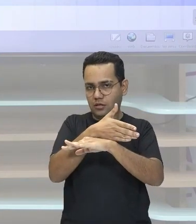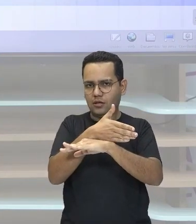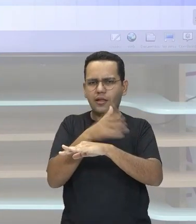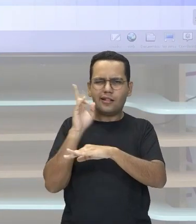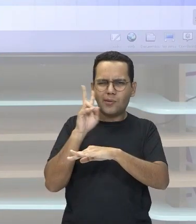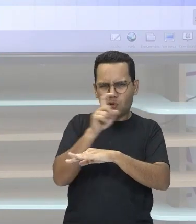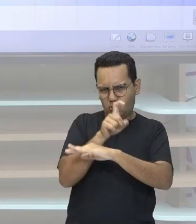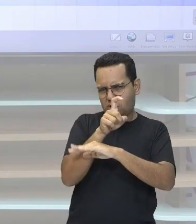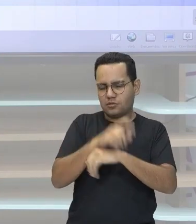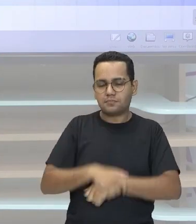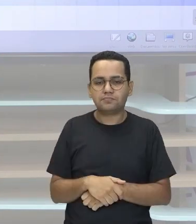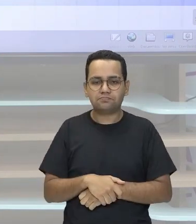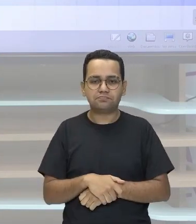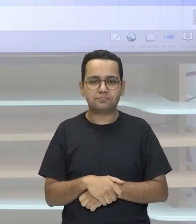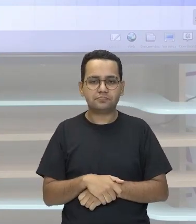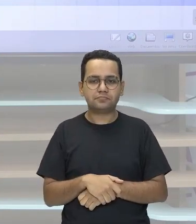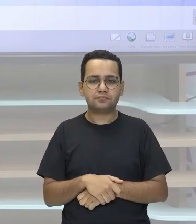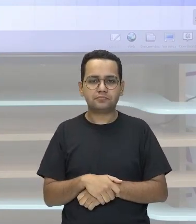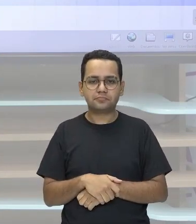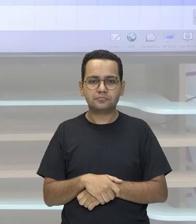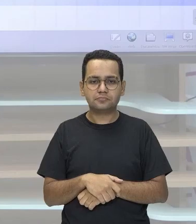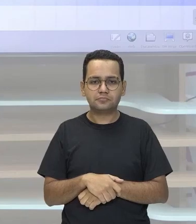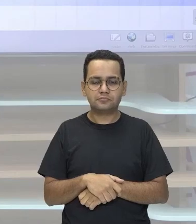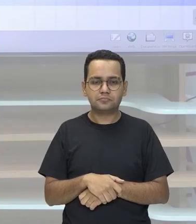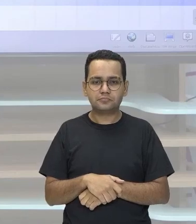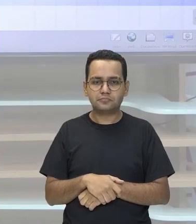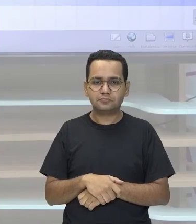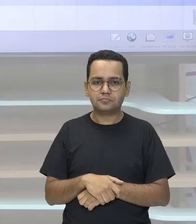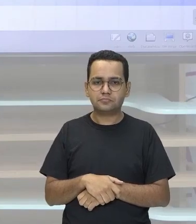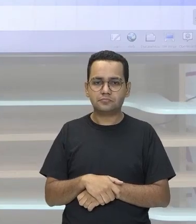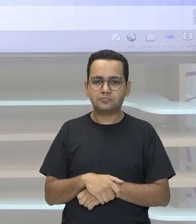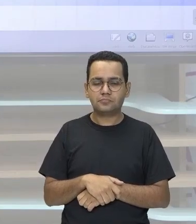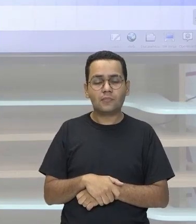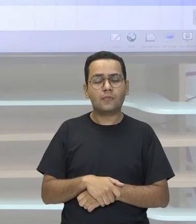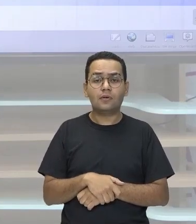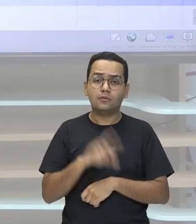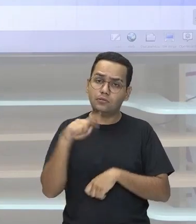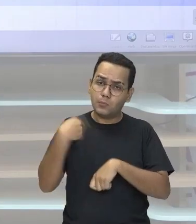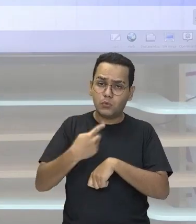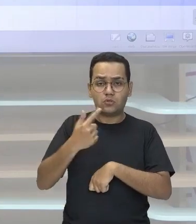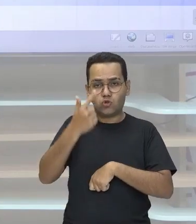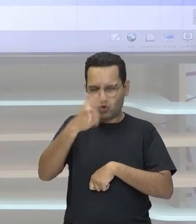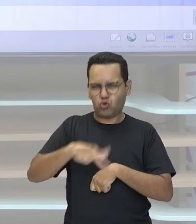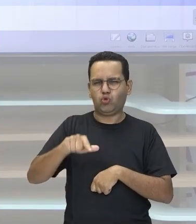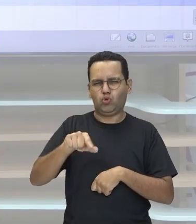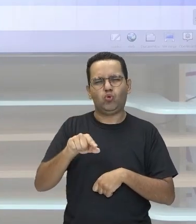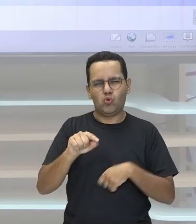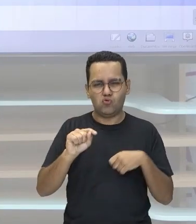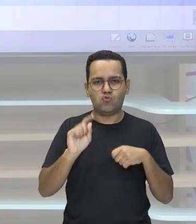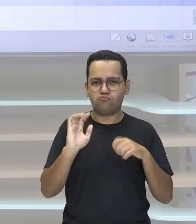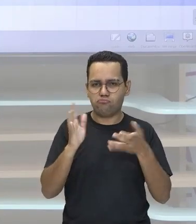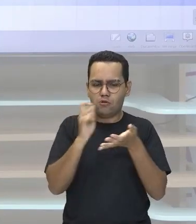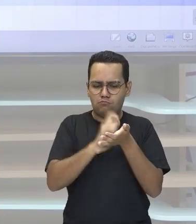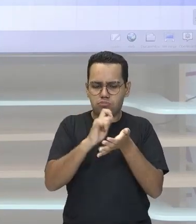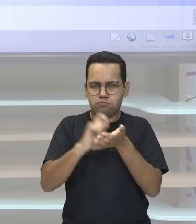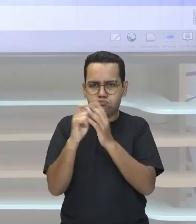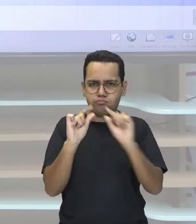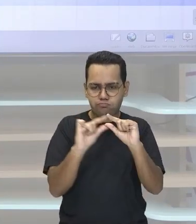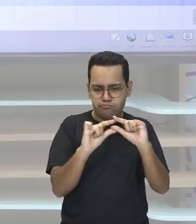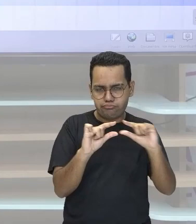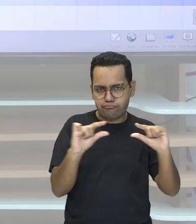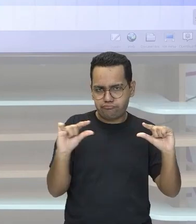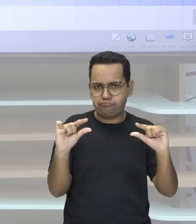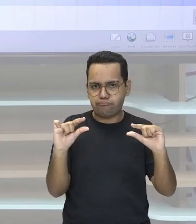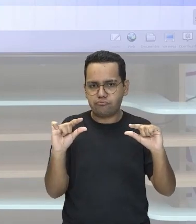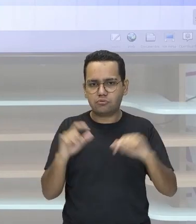Só repetir Porque ela já está Estando, né? Já na sua estrutura Convencional